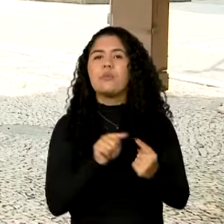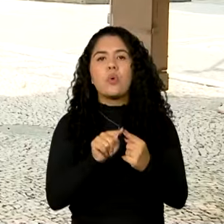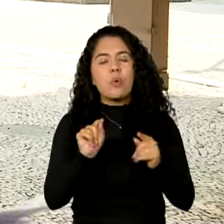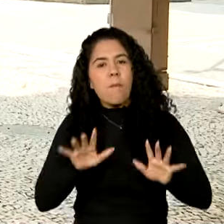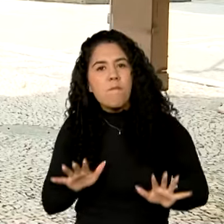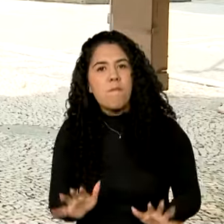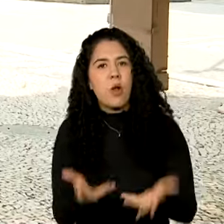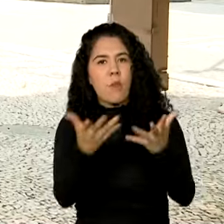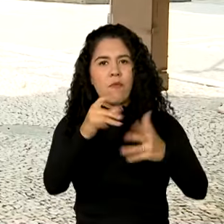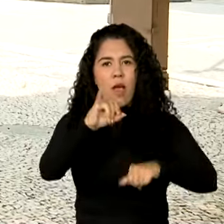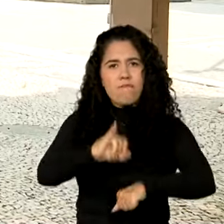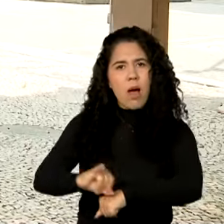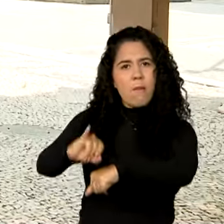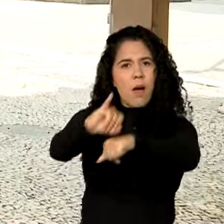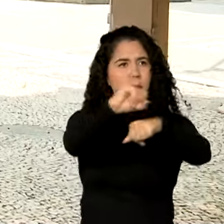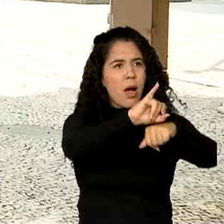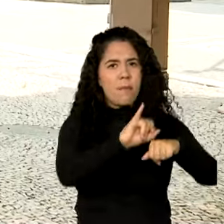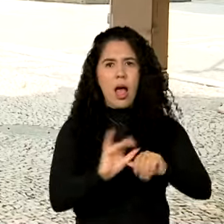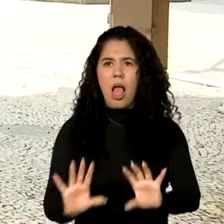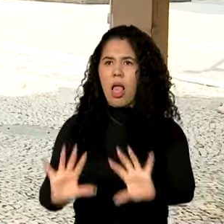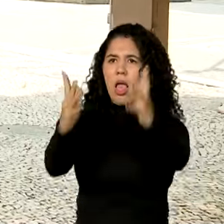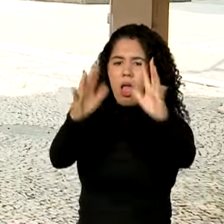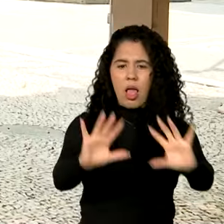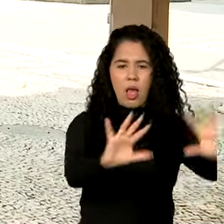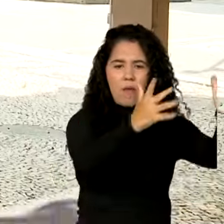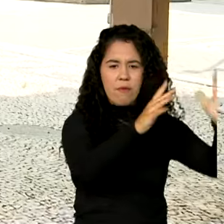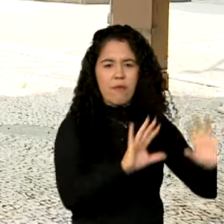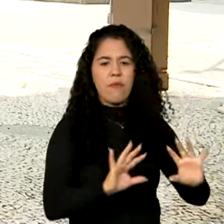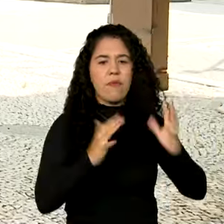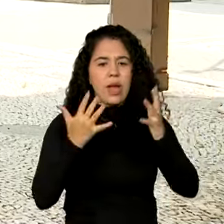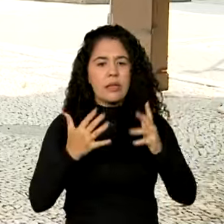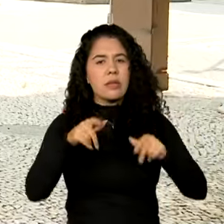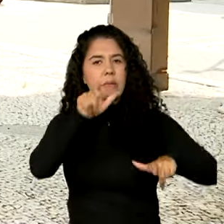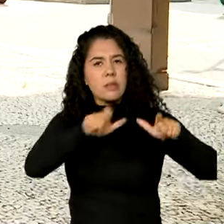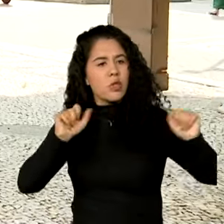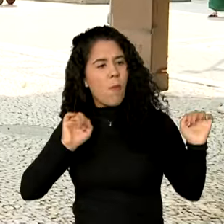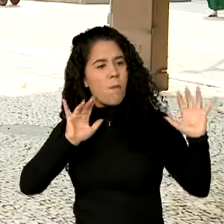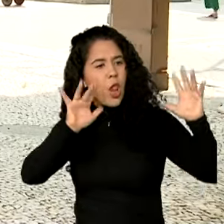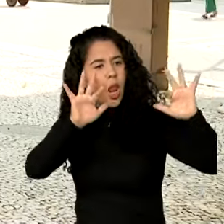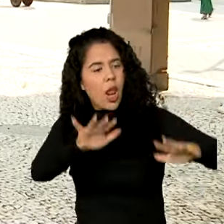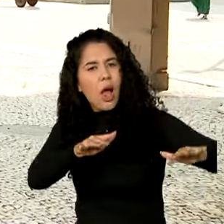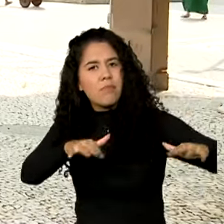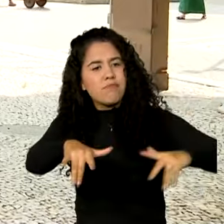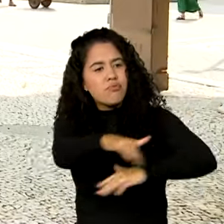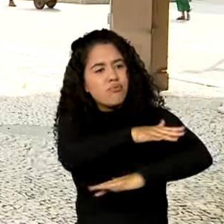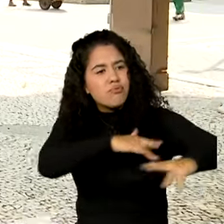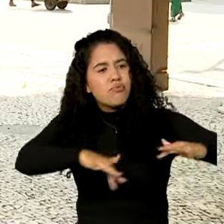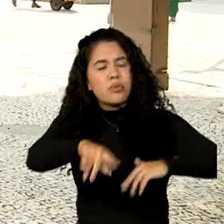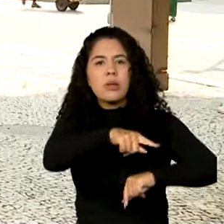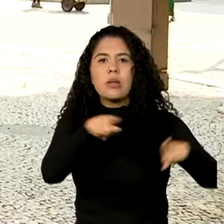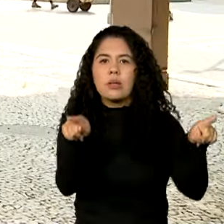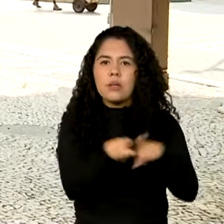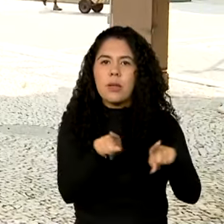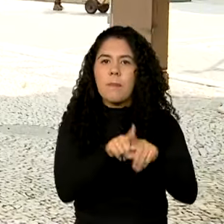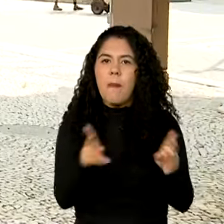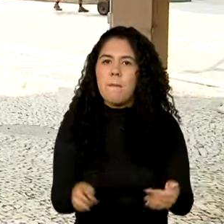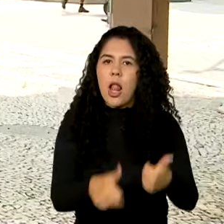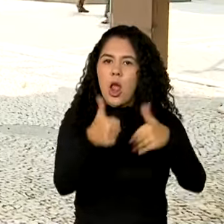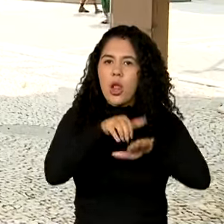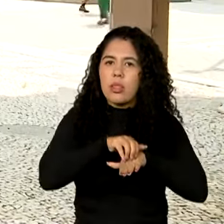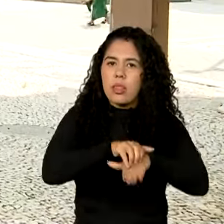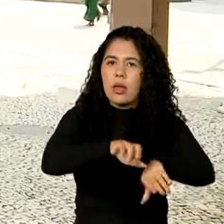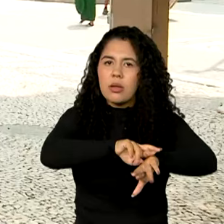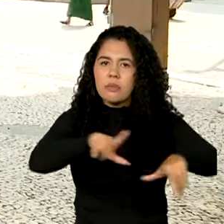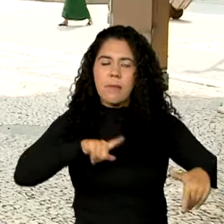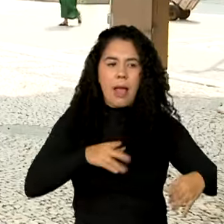exposições e eventos que aumentem o público nos museus e também de melhorar o transporte, de melhorar o